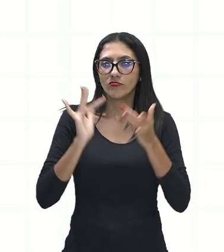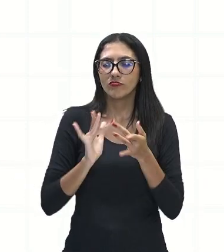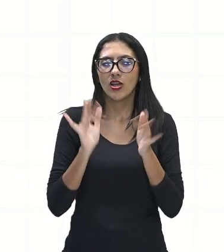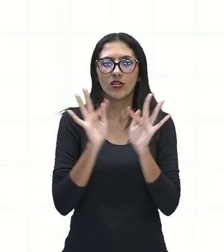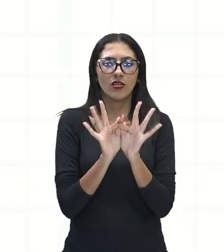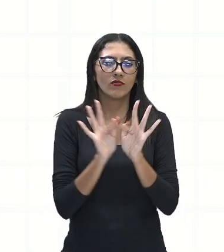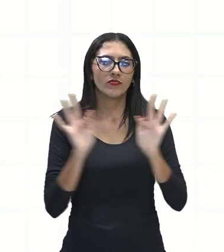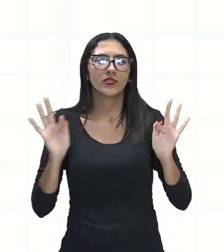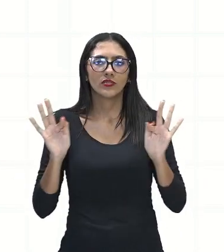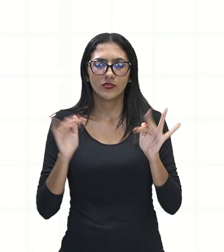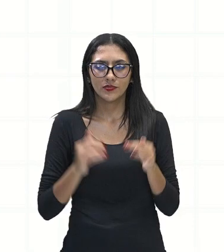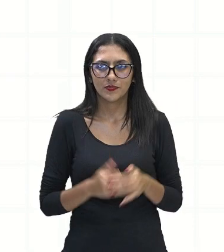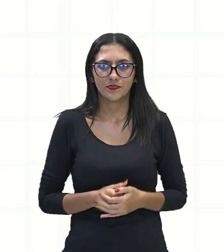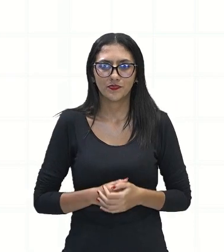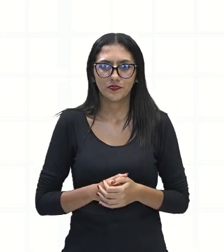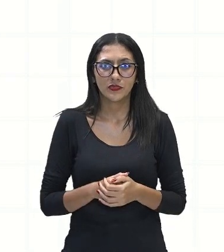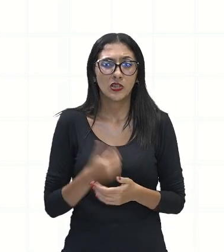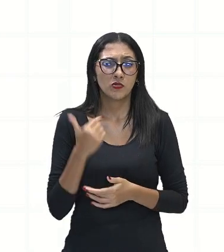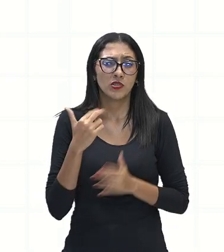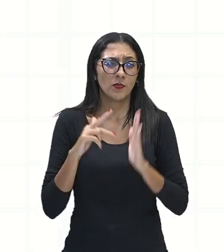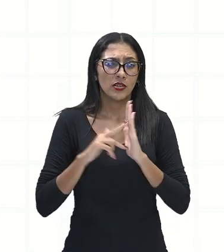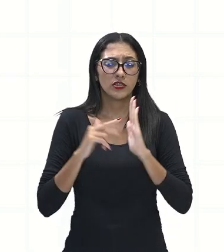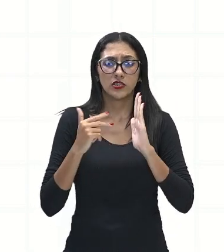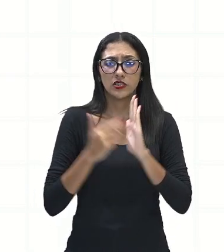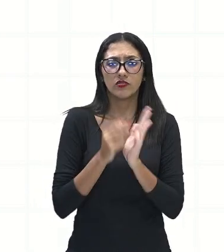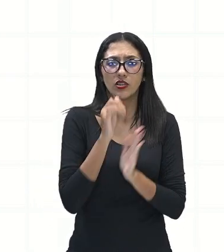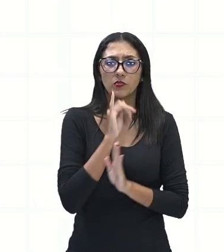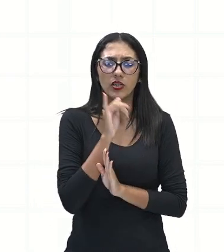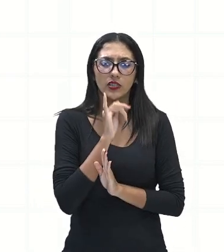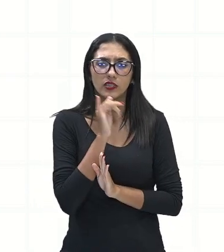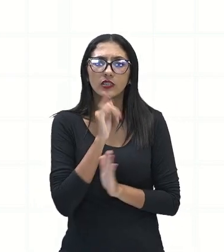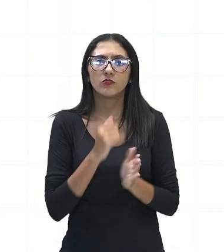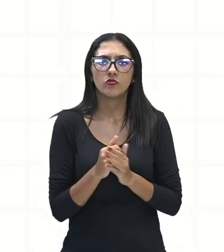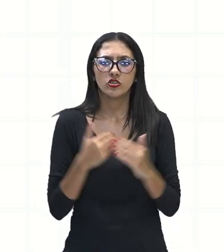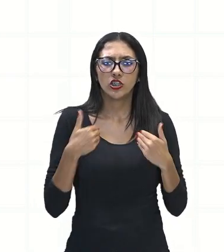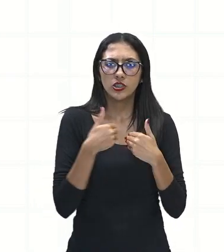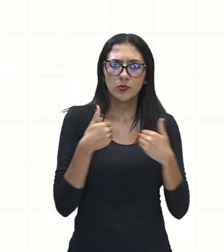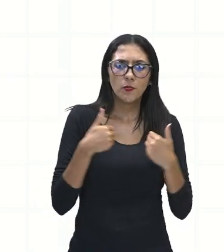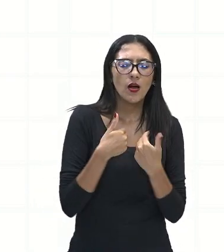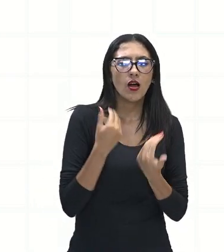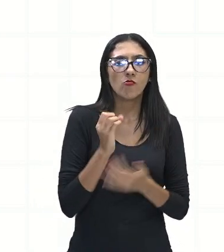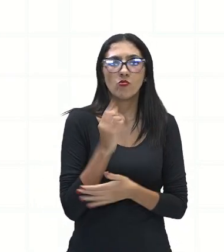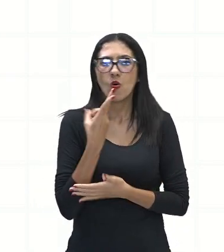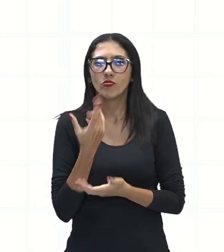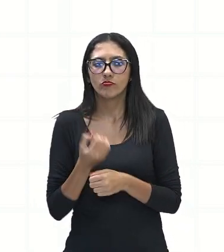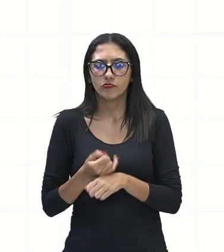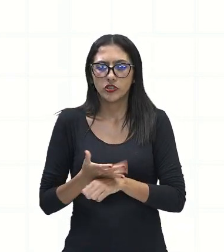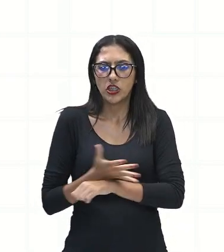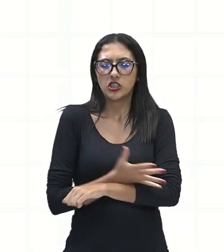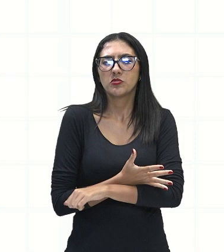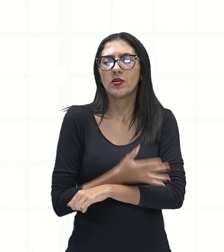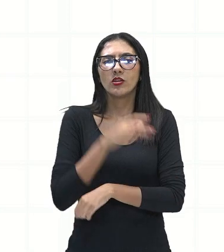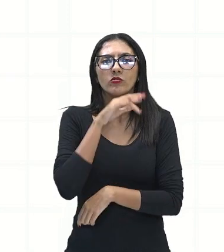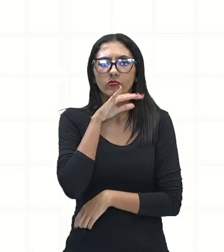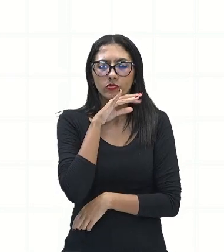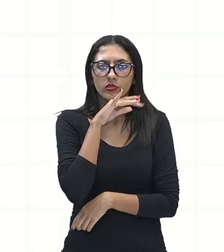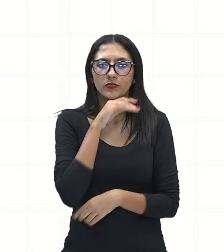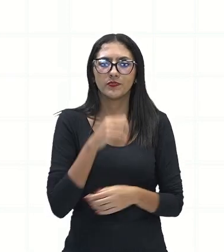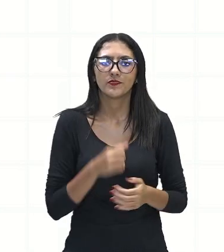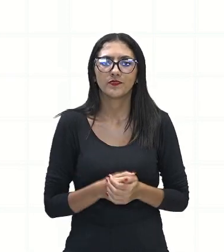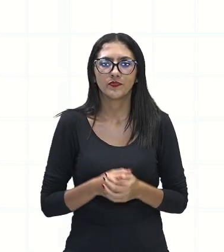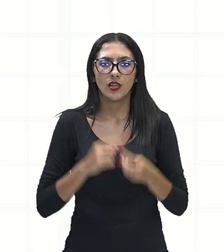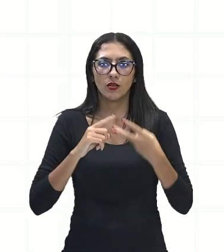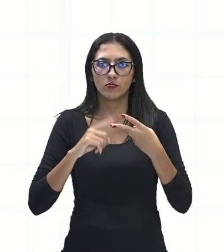né? Não é mais o sentido de chateação, não é mais o sentido de animal feroz, mas sim de ser inteligente, de ser muito